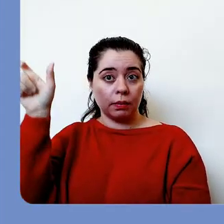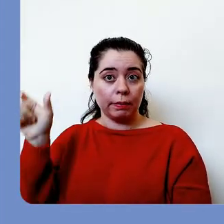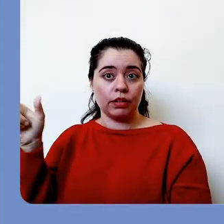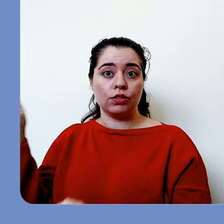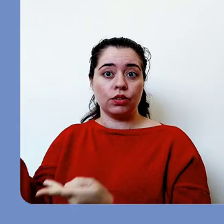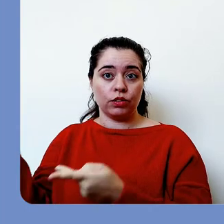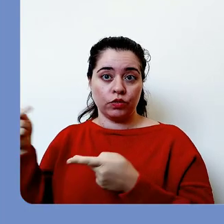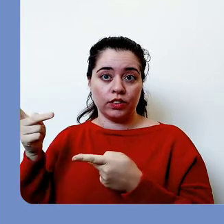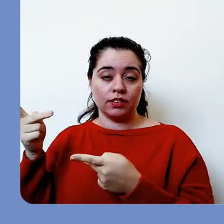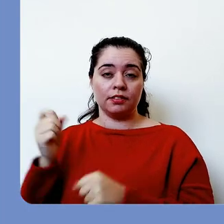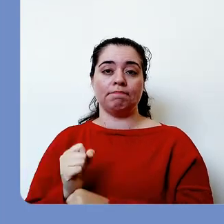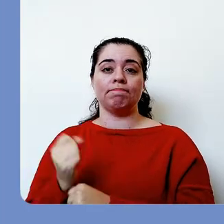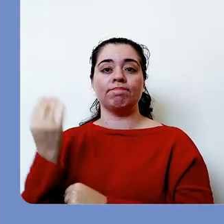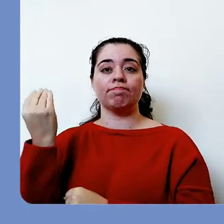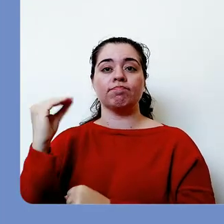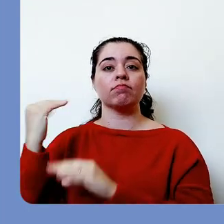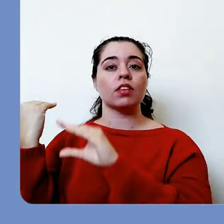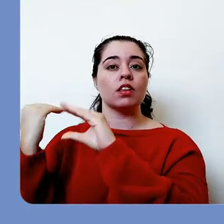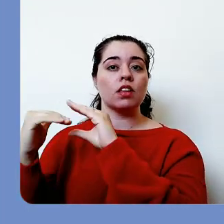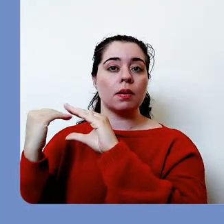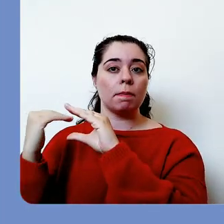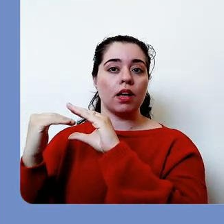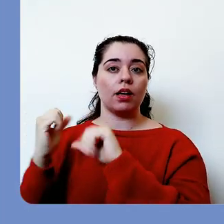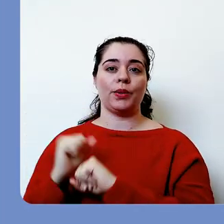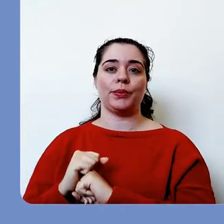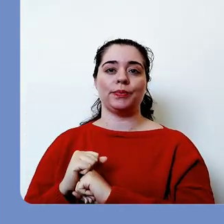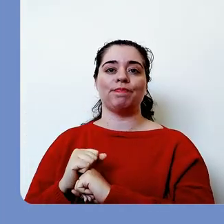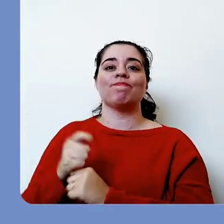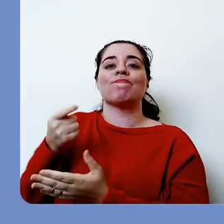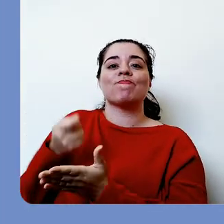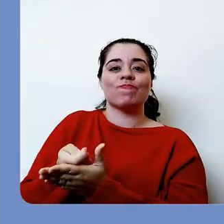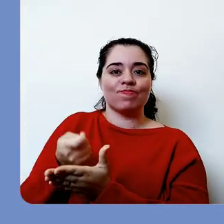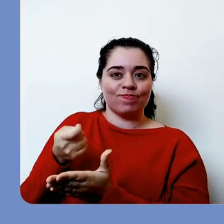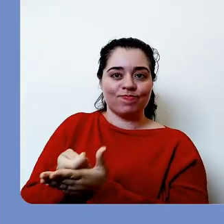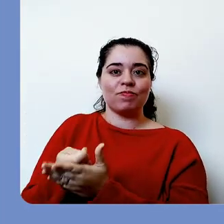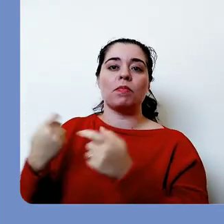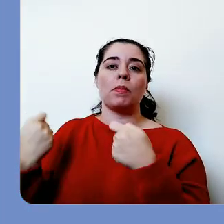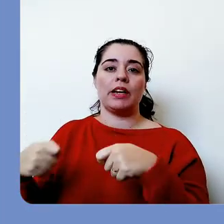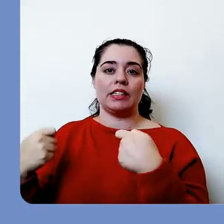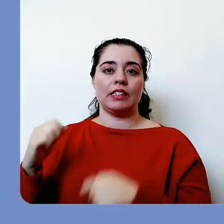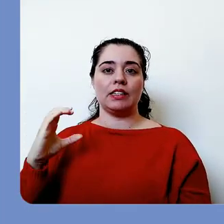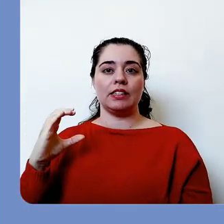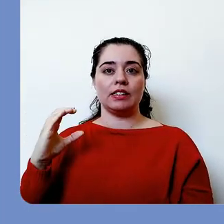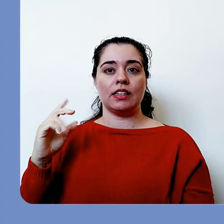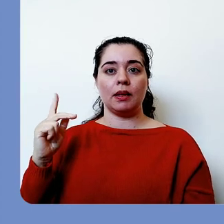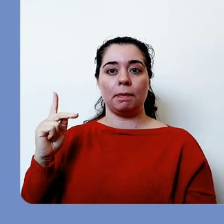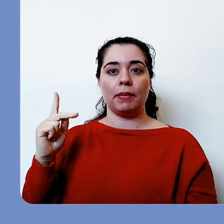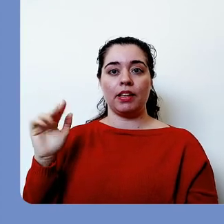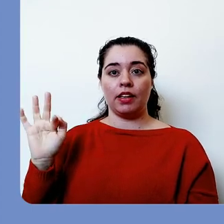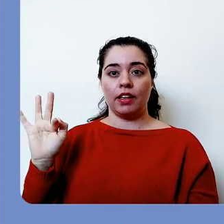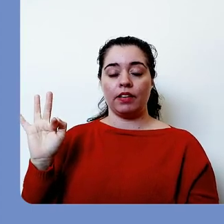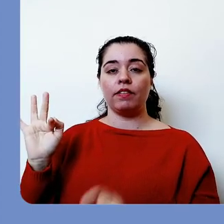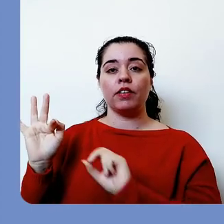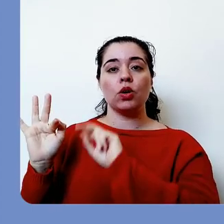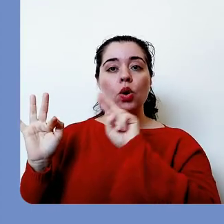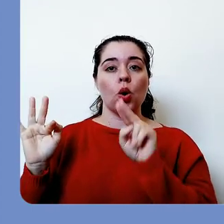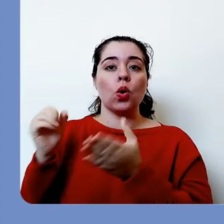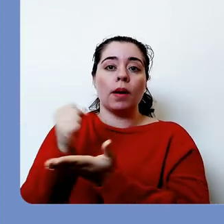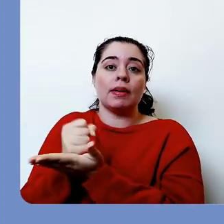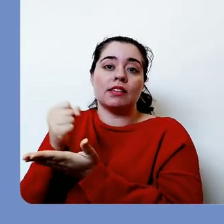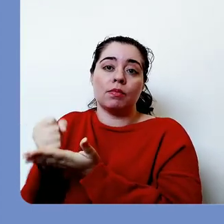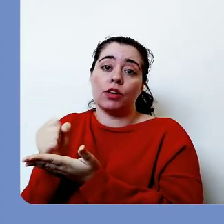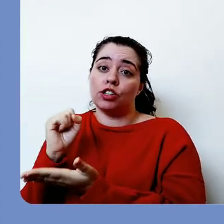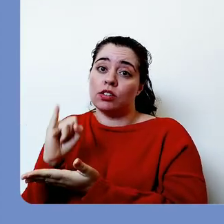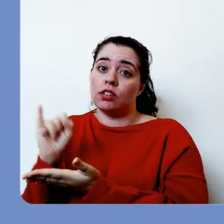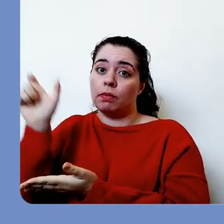você quer convidar, colocar o e-mail e obrigatoriamente deve constar o CPF ou passaporte, caso